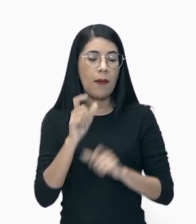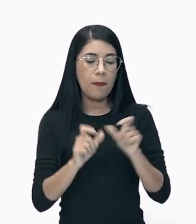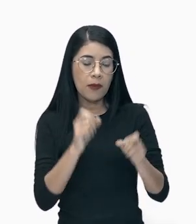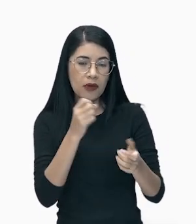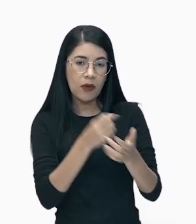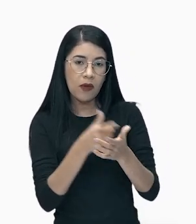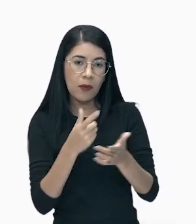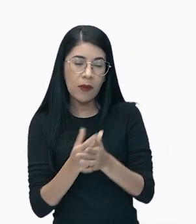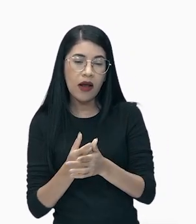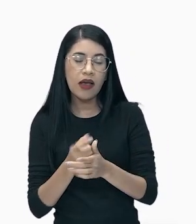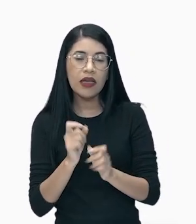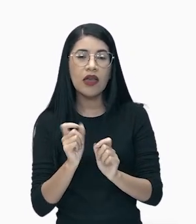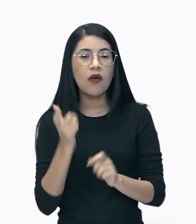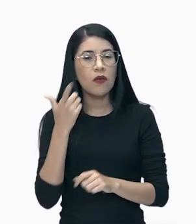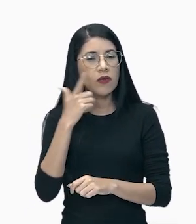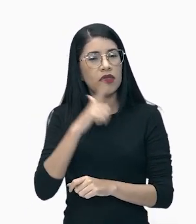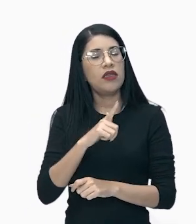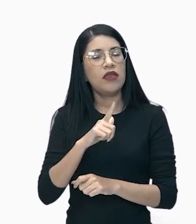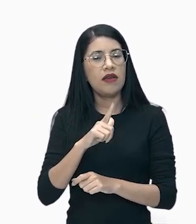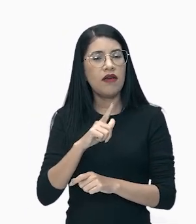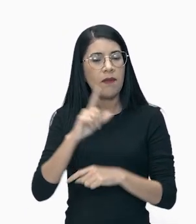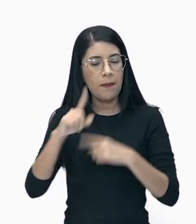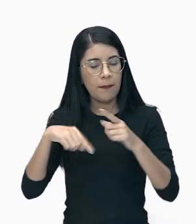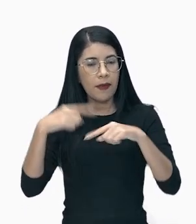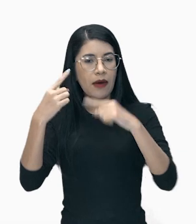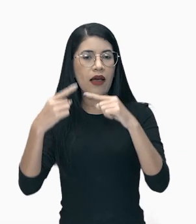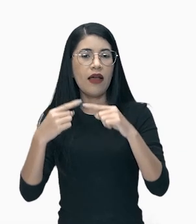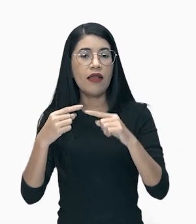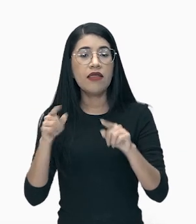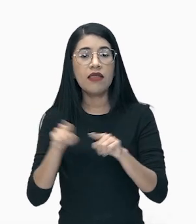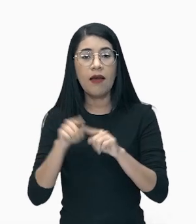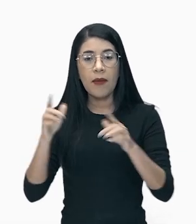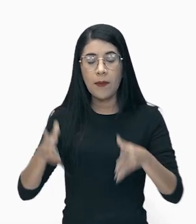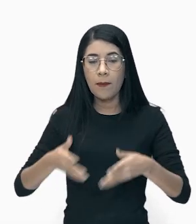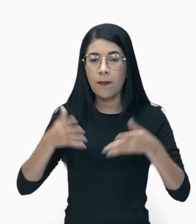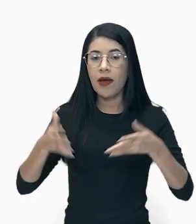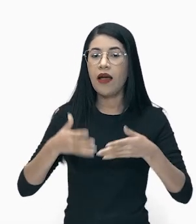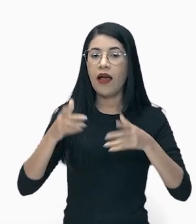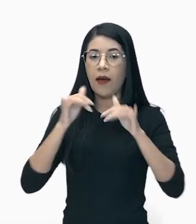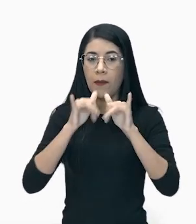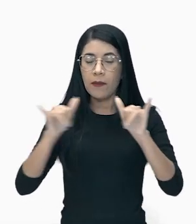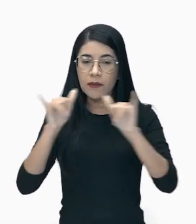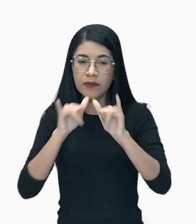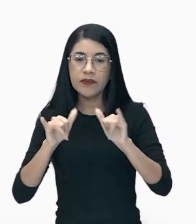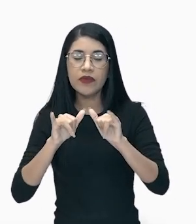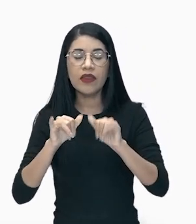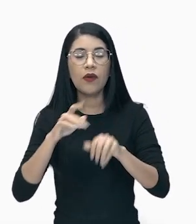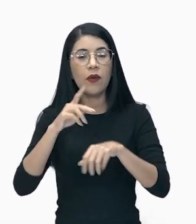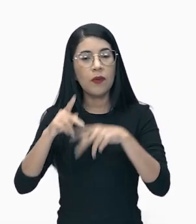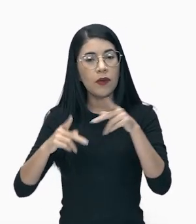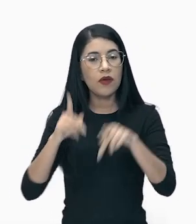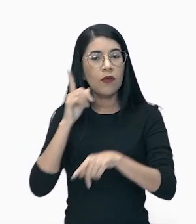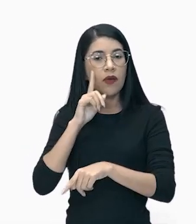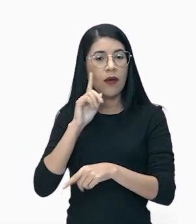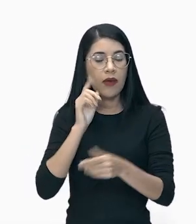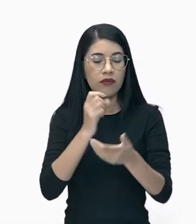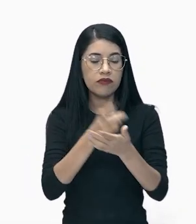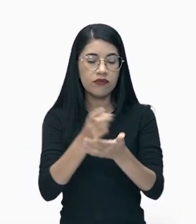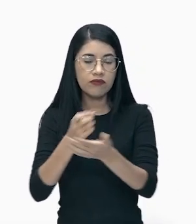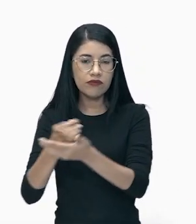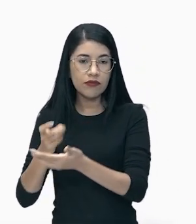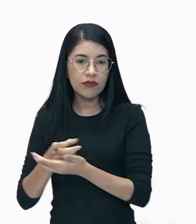prosperidade estava ao alcance de todos. Estimulada pela publicidade, os estadunidenses saíam às compras de ritmo